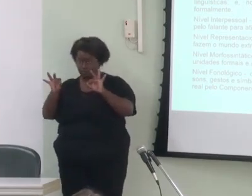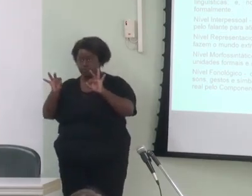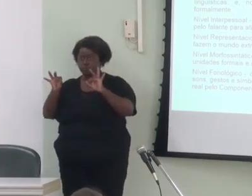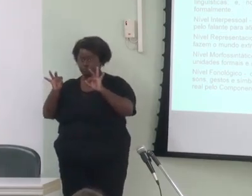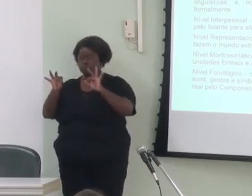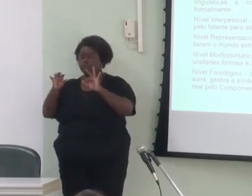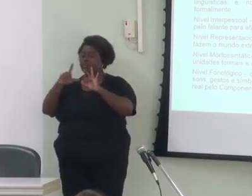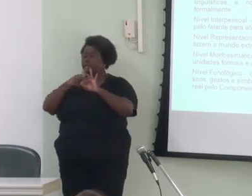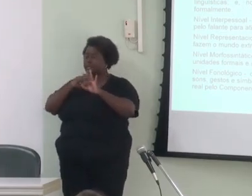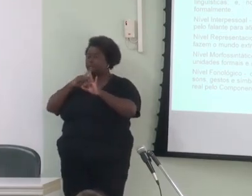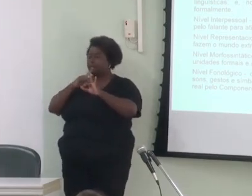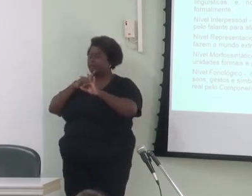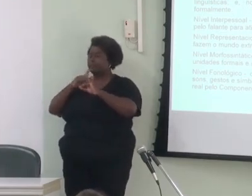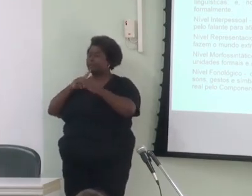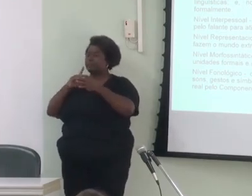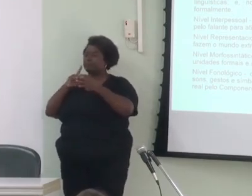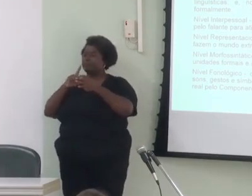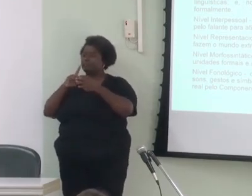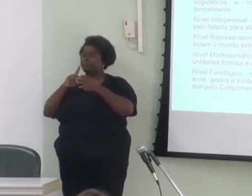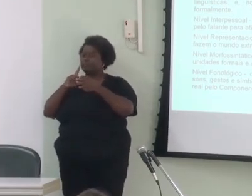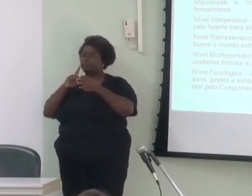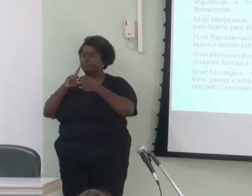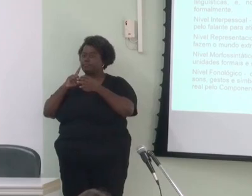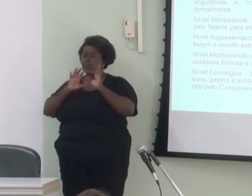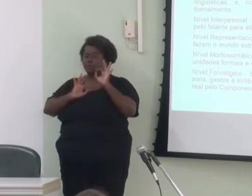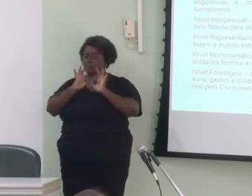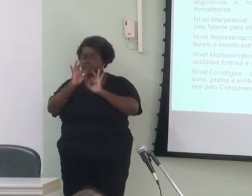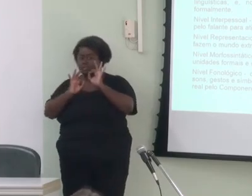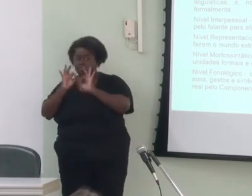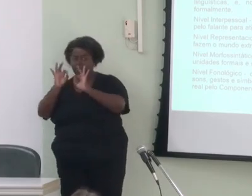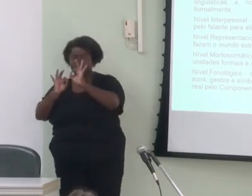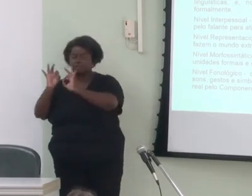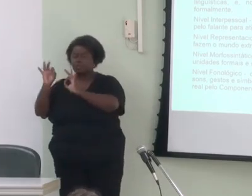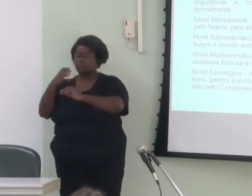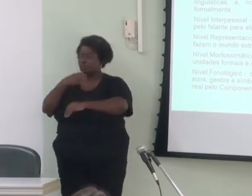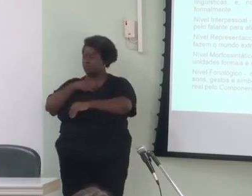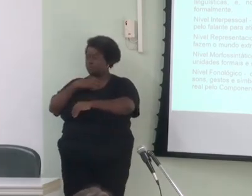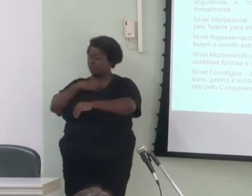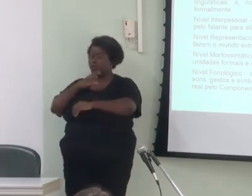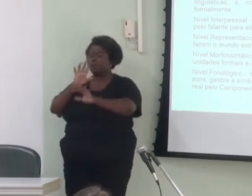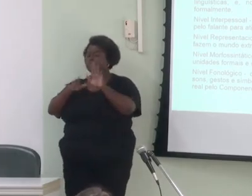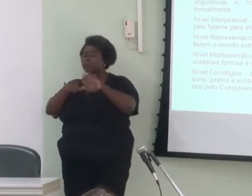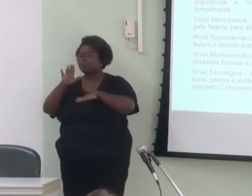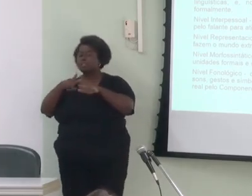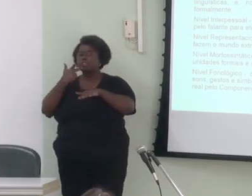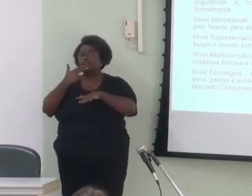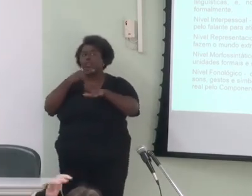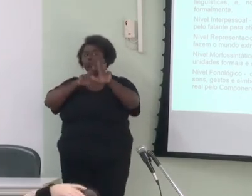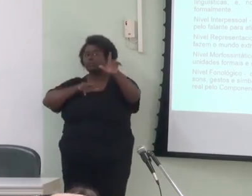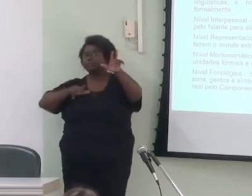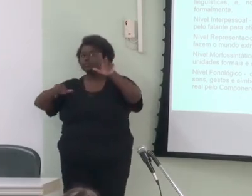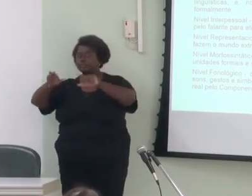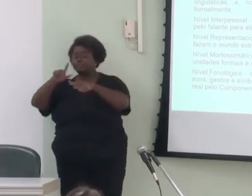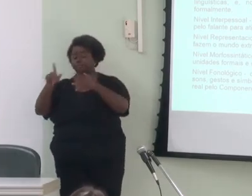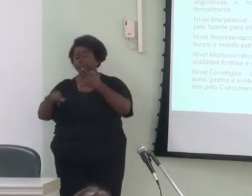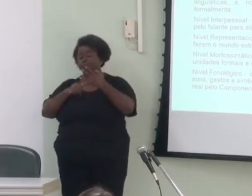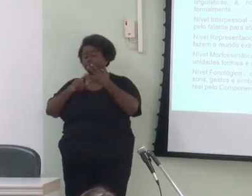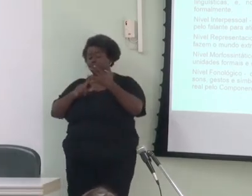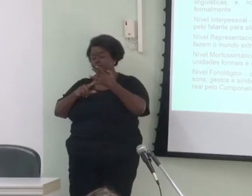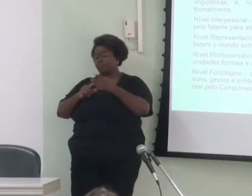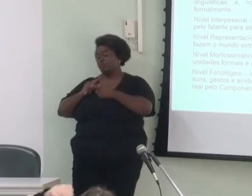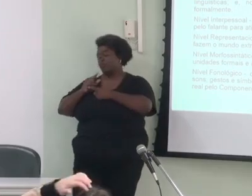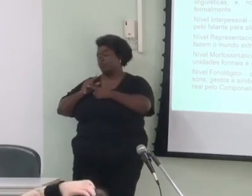codificada em unidades formais e ordenadas de acordo com os moldes de cada língua. E, por fim, no fonológico, se